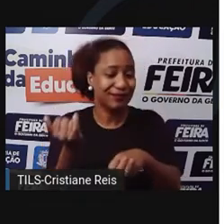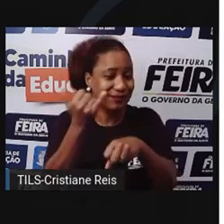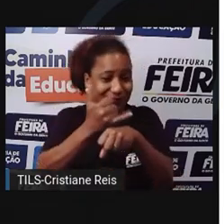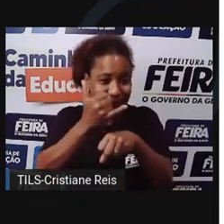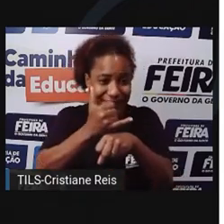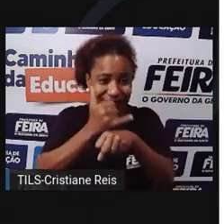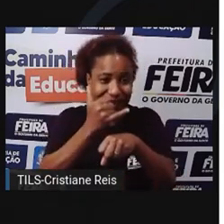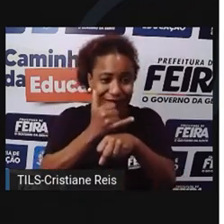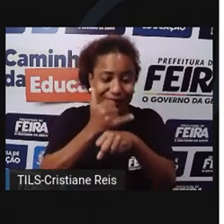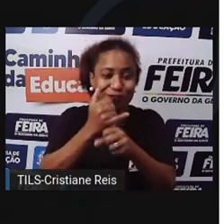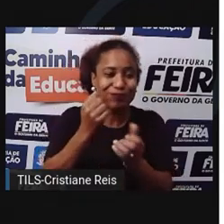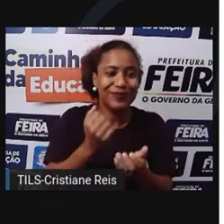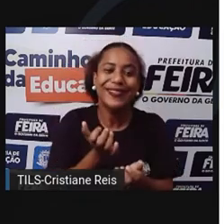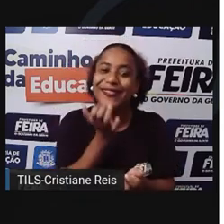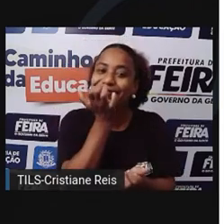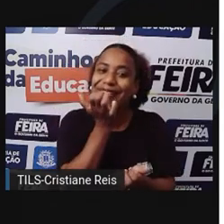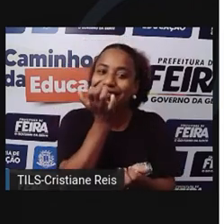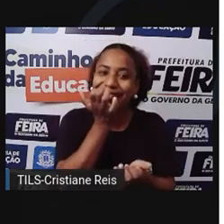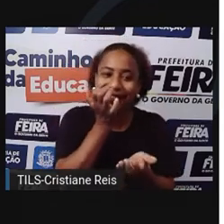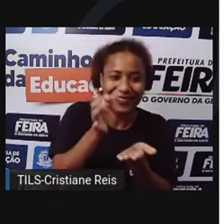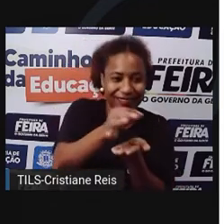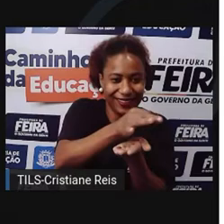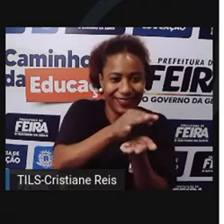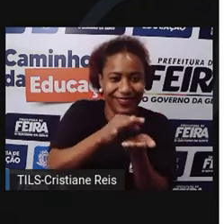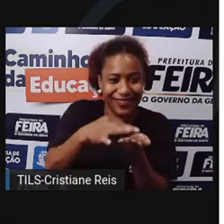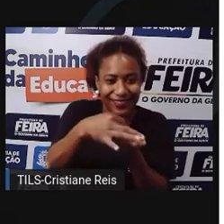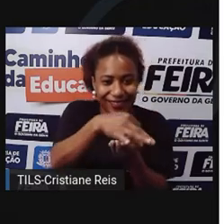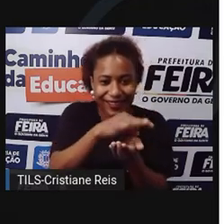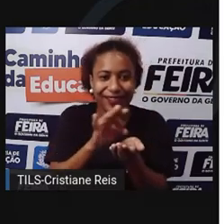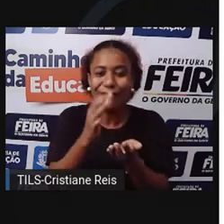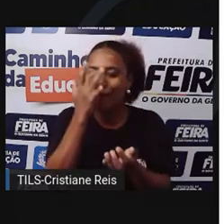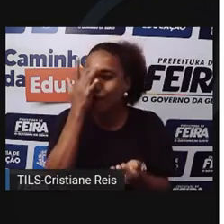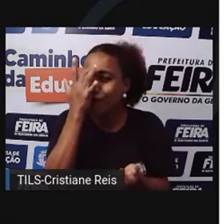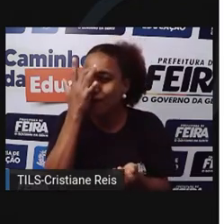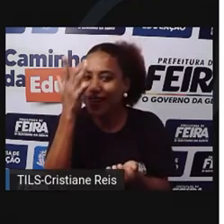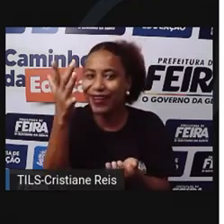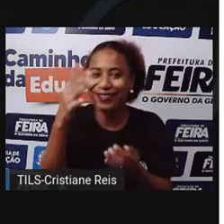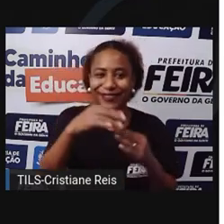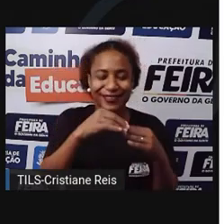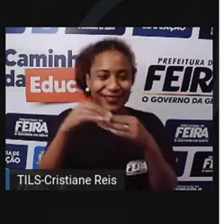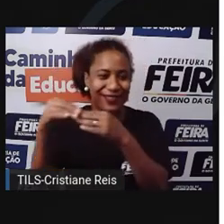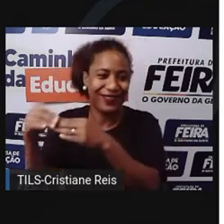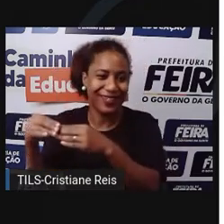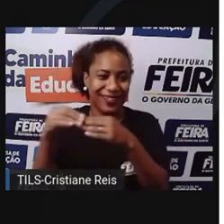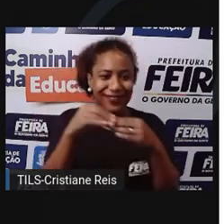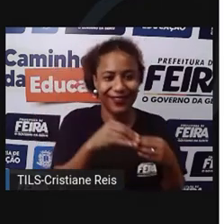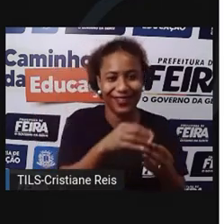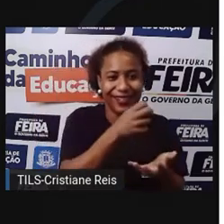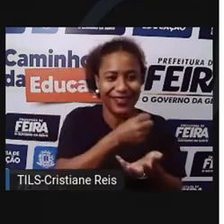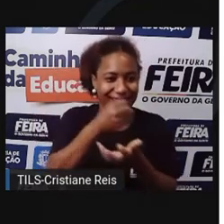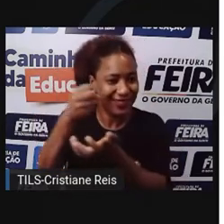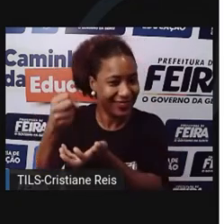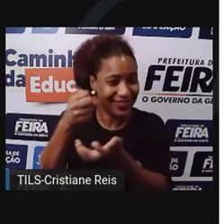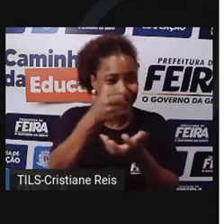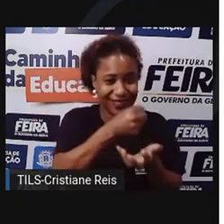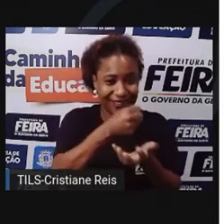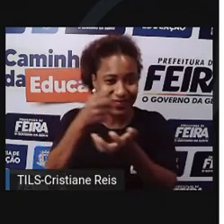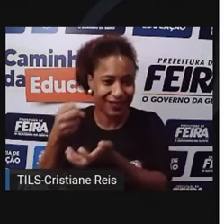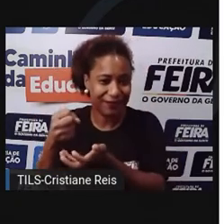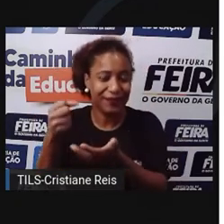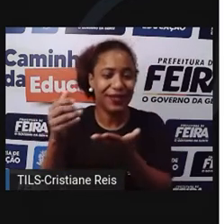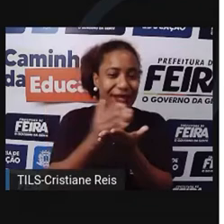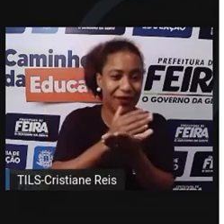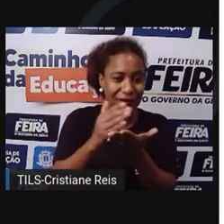trocar as coisas Pelas moedas Assim ficava mais fácil Carregar e dar troco Algumas pessoas Guardavam esses